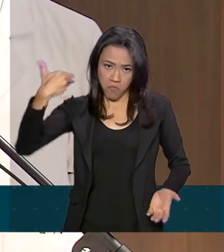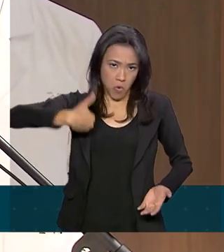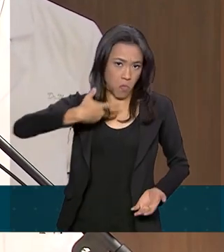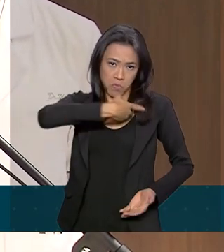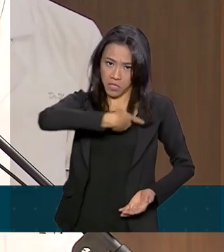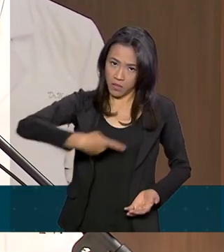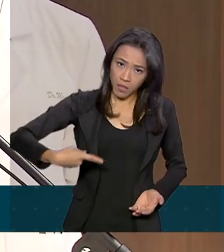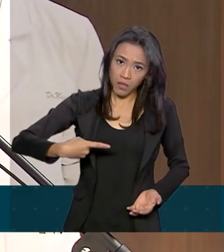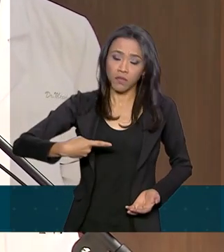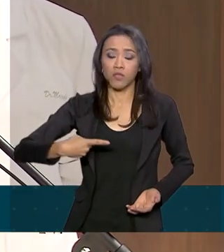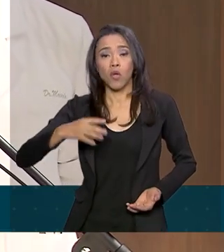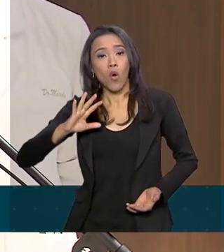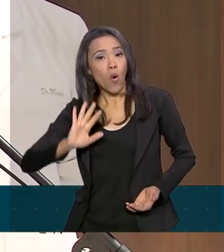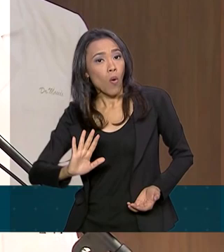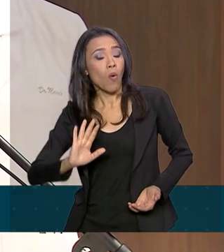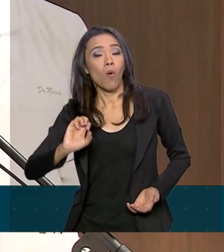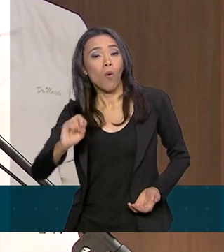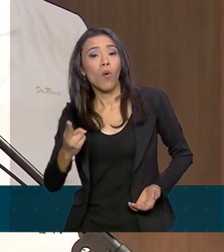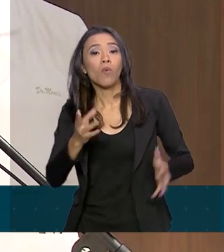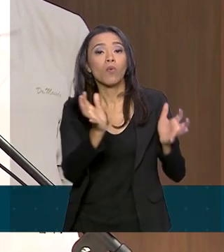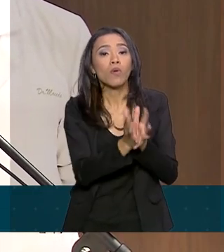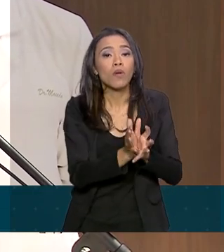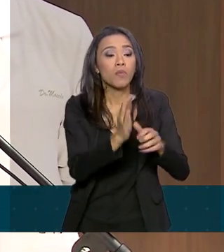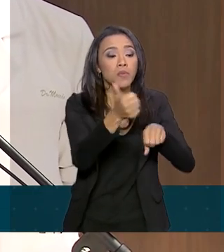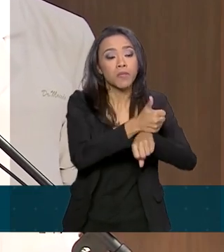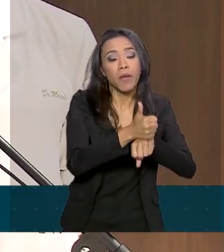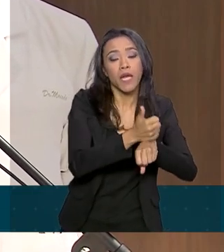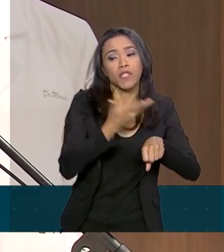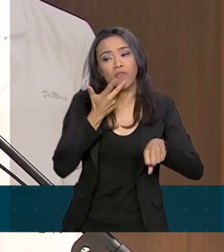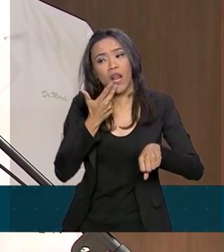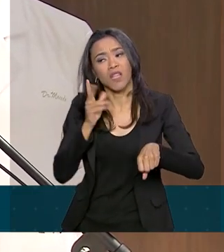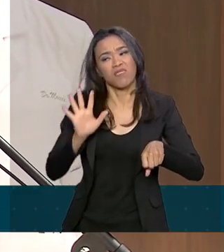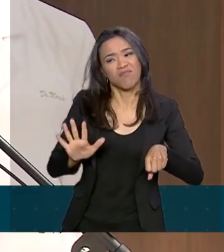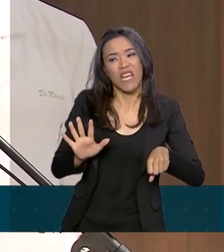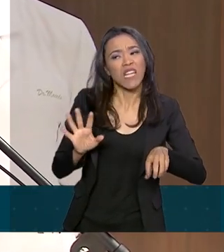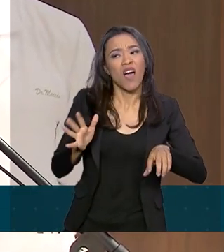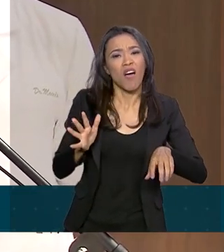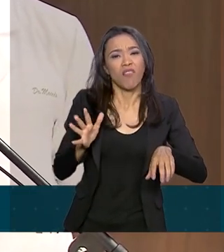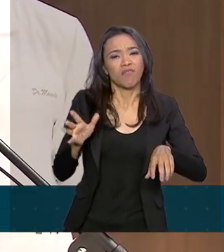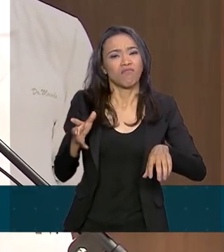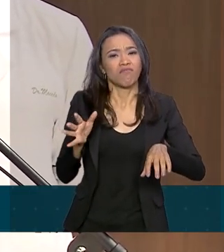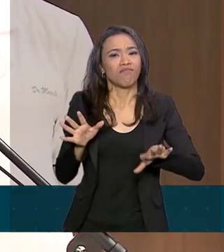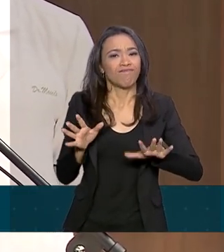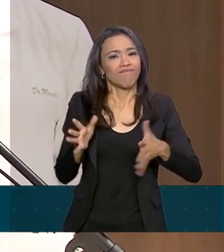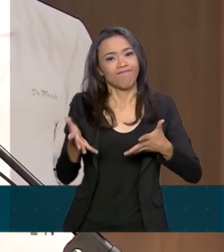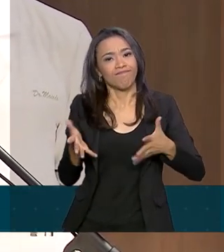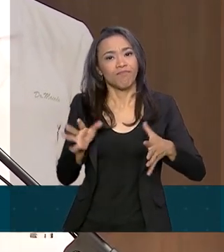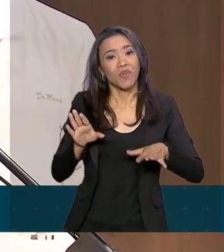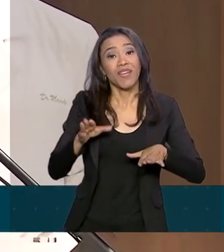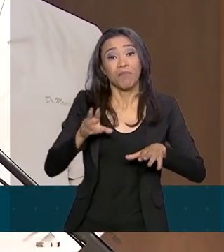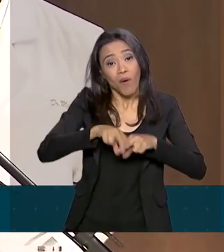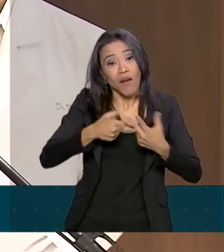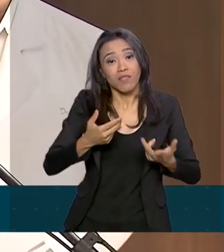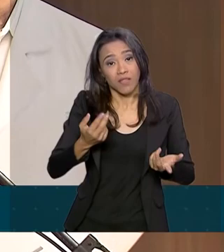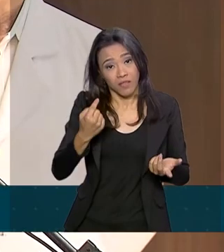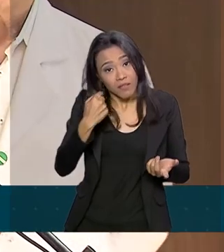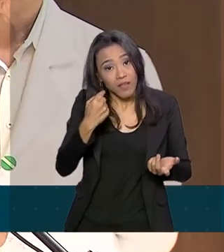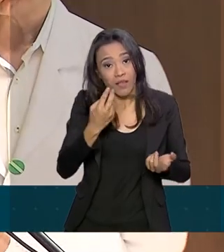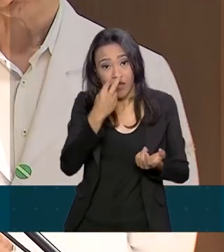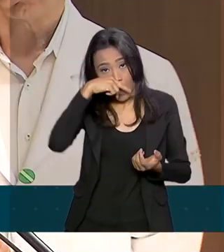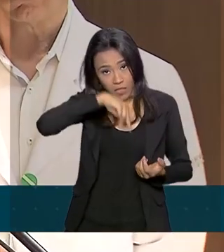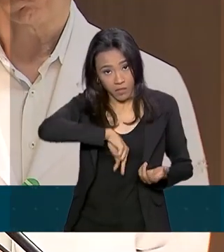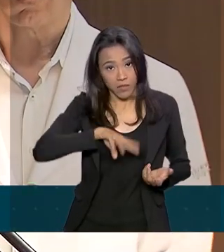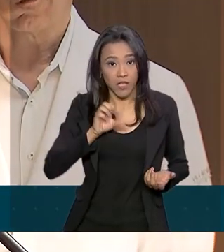preocupação da equipe médica de mantê-lo mais restrito enquanto ele segue com a sonda gástrica? Na zogástrica, perdão. Se